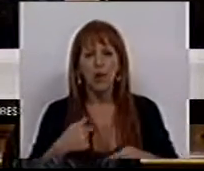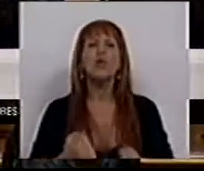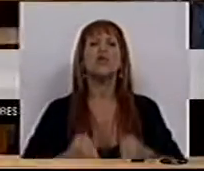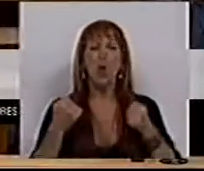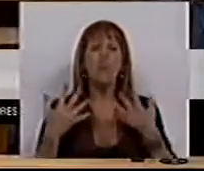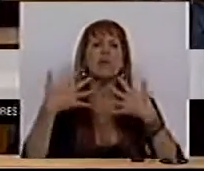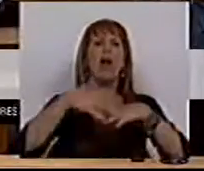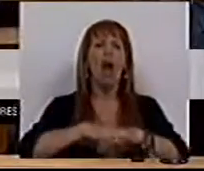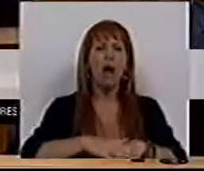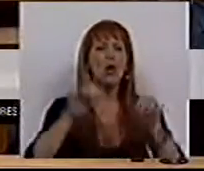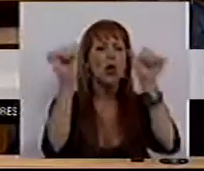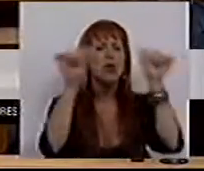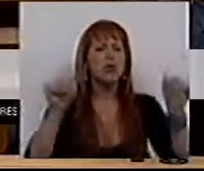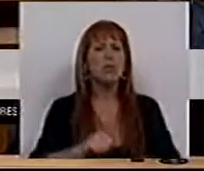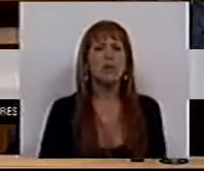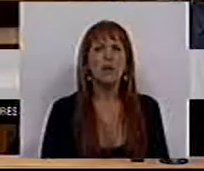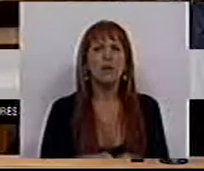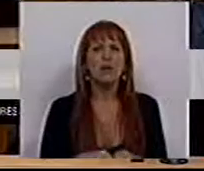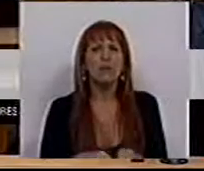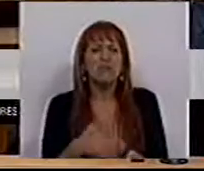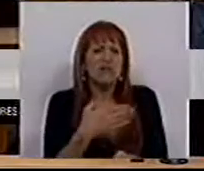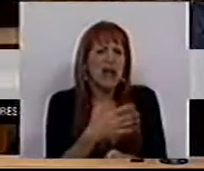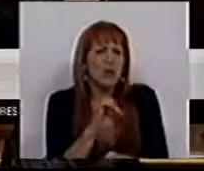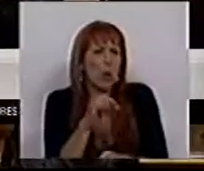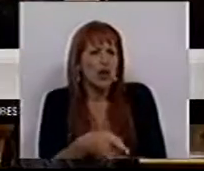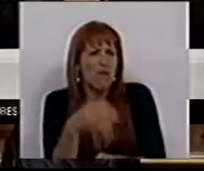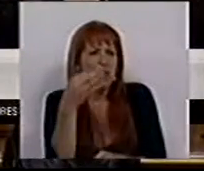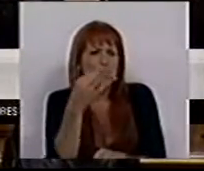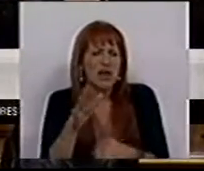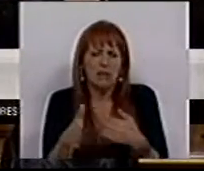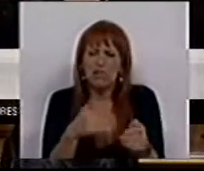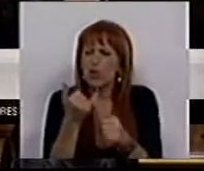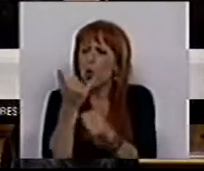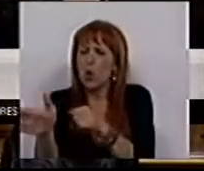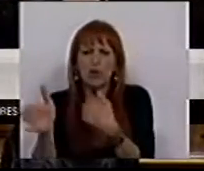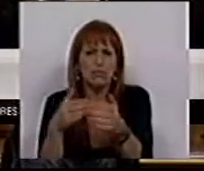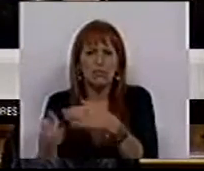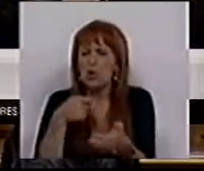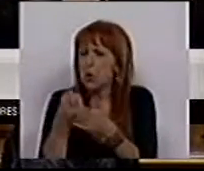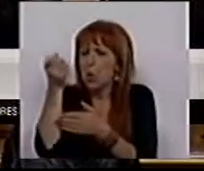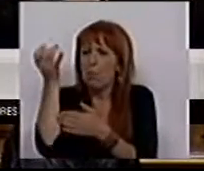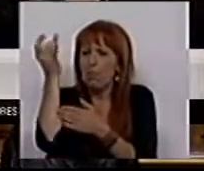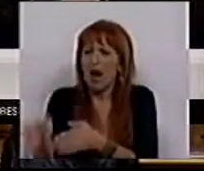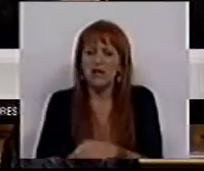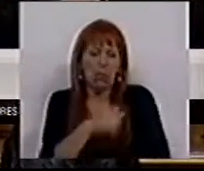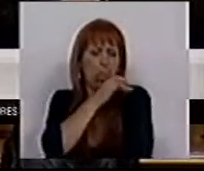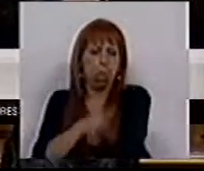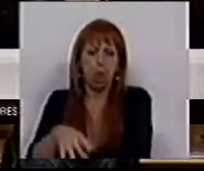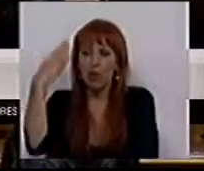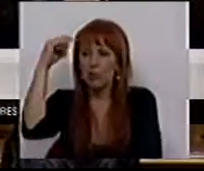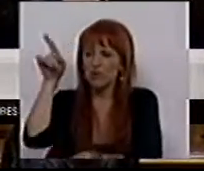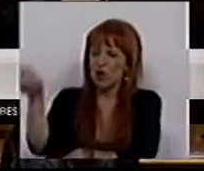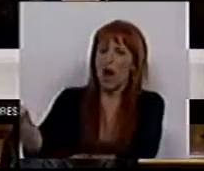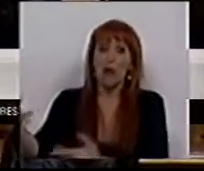conseguimos integrar no sistema 7, 8, 9%, mas o resto não interessa para ninguém, não se paga. Desprezam-se esses